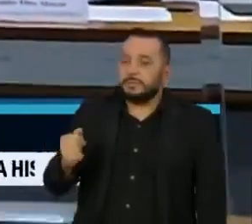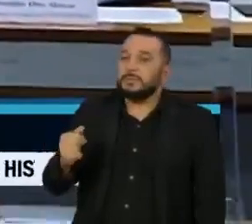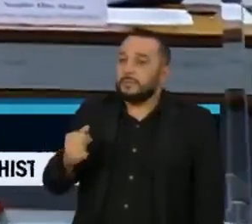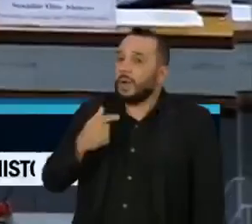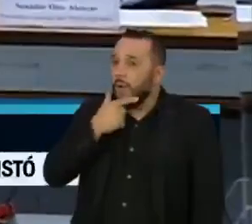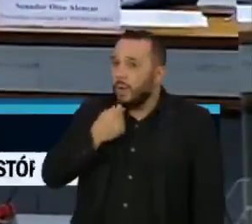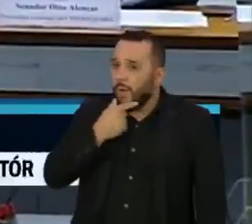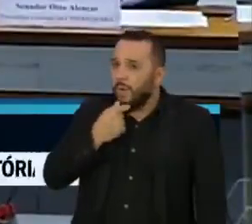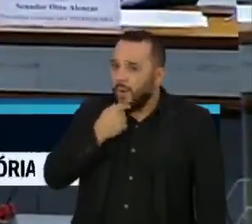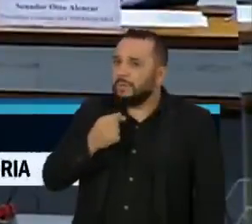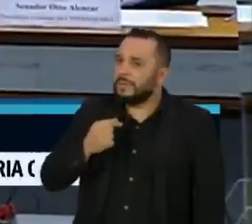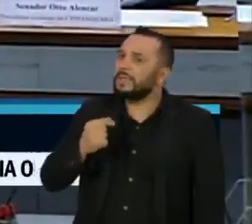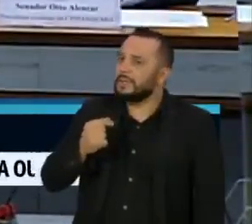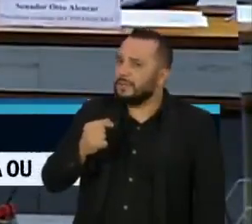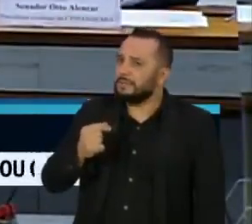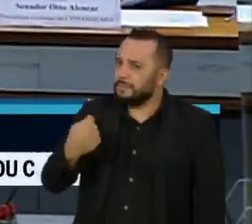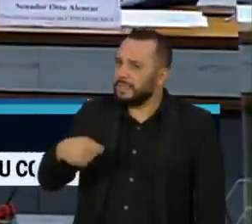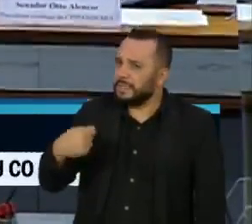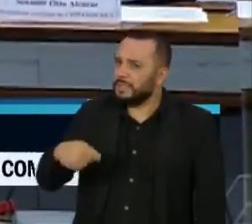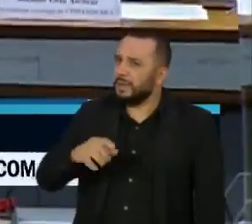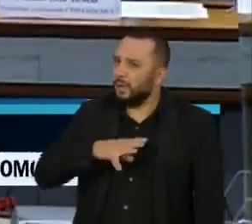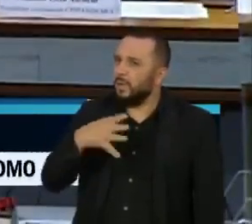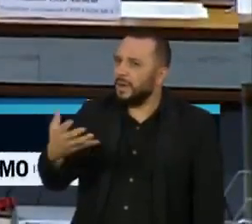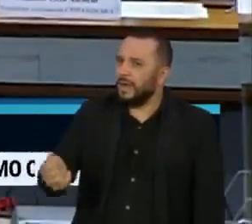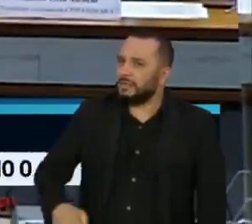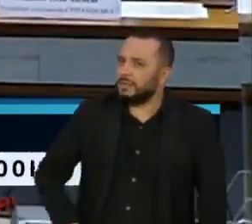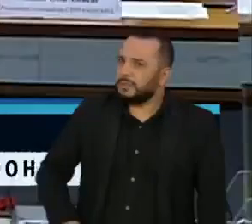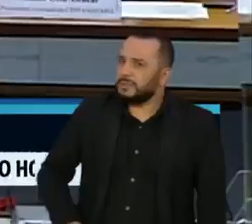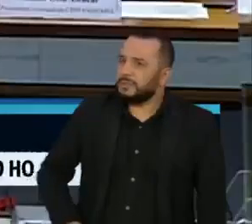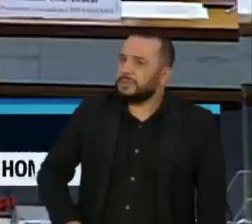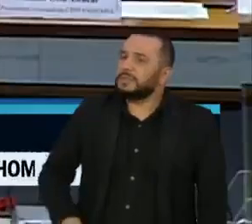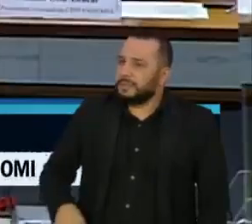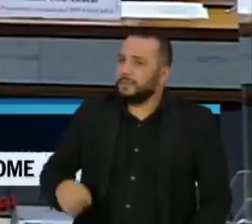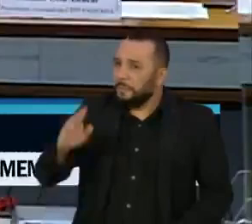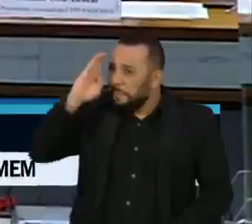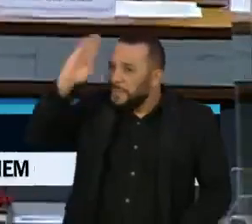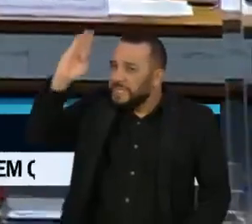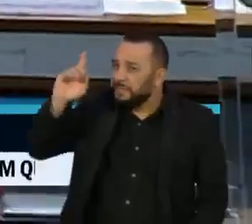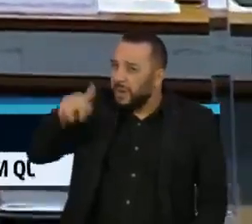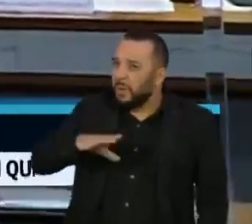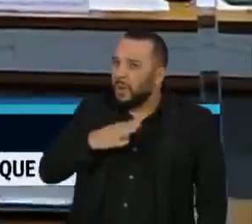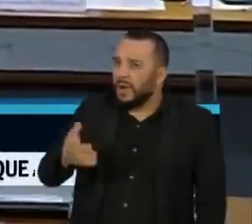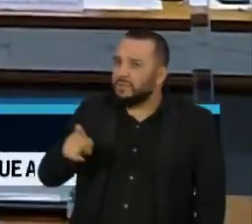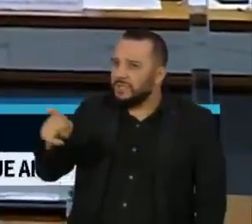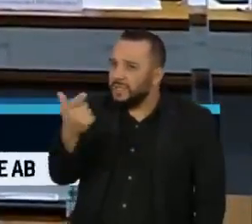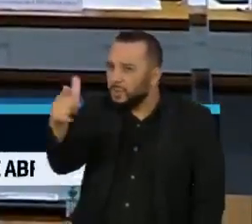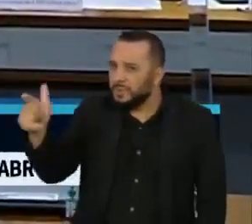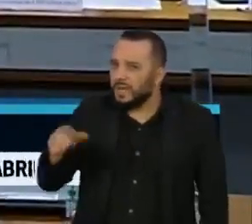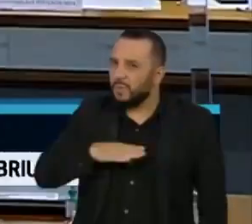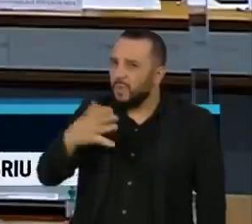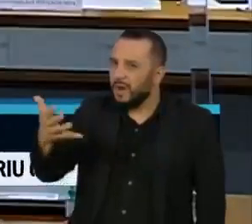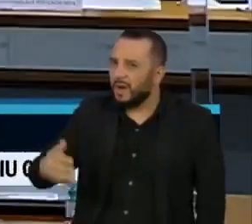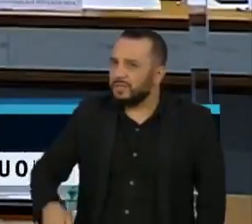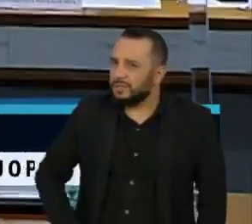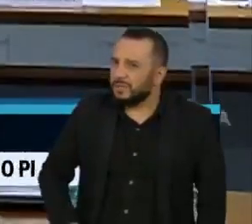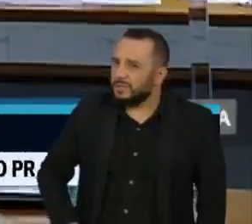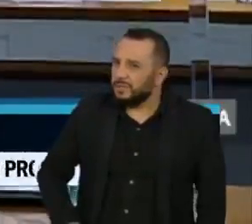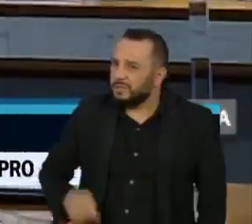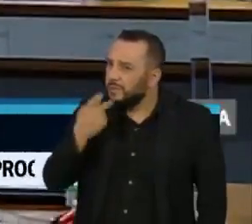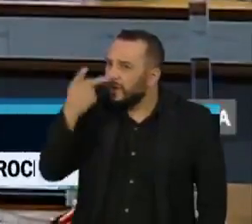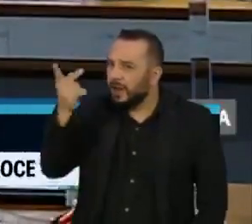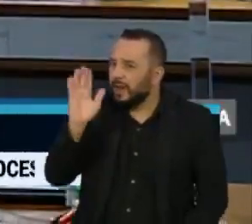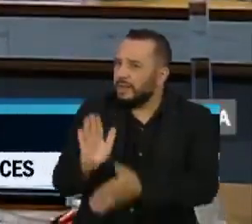a coragem é a principal, porque dela depende de todas as outras. O senhor não teve coragem hoje de falar,